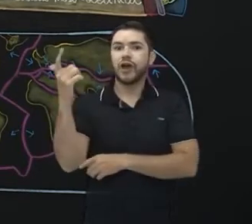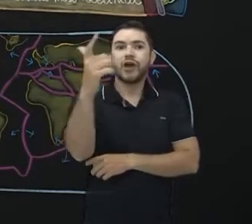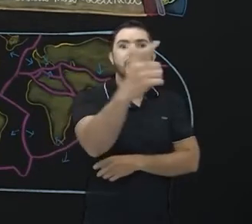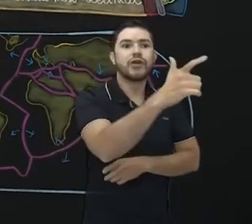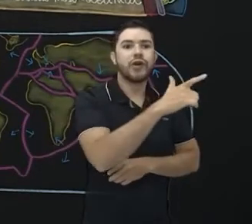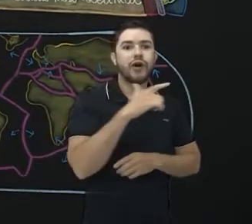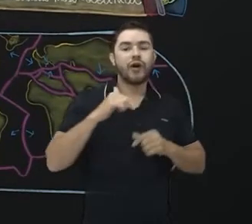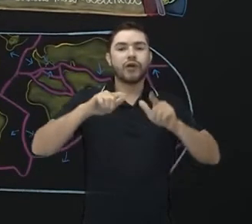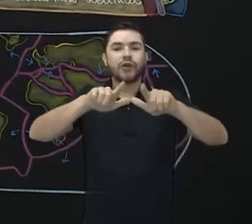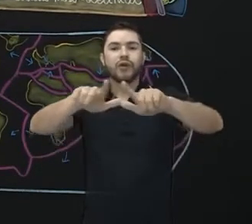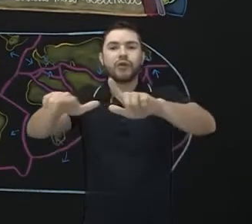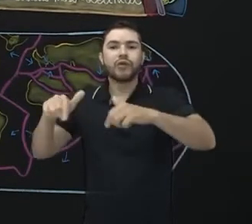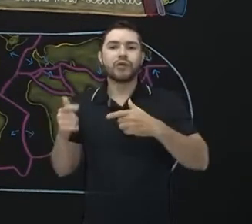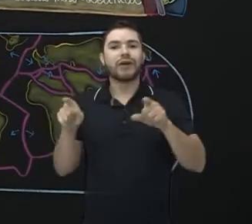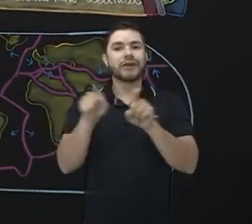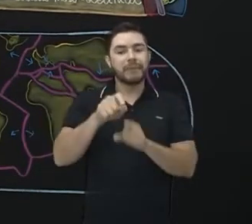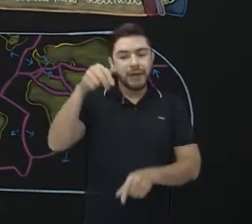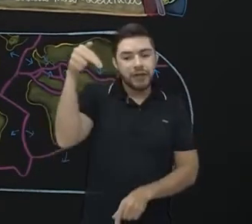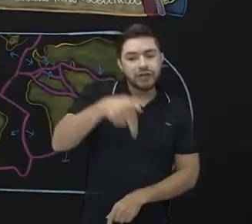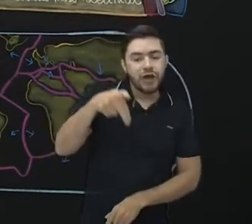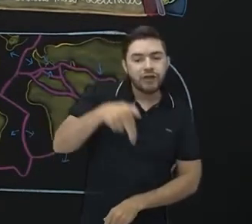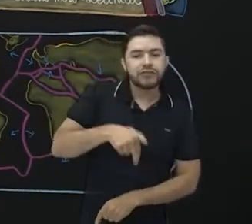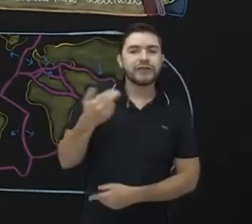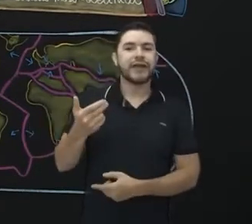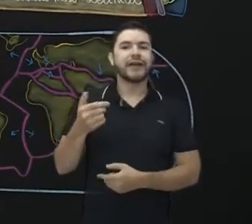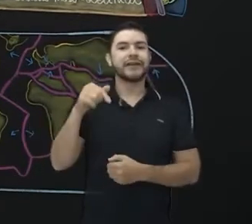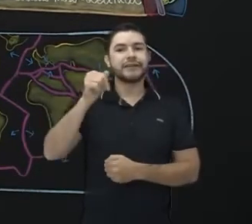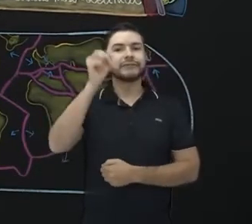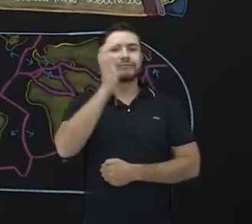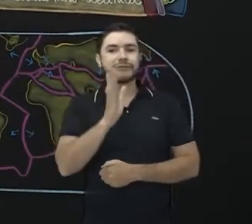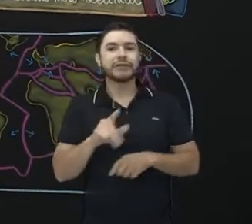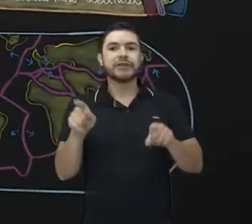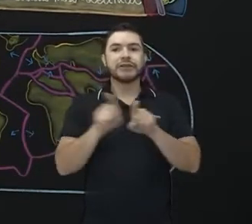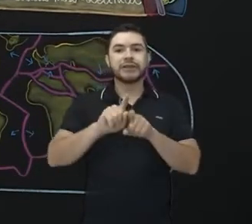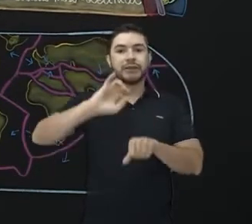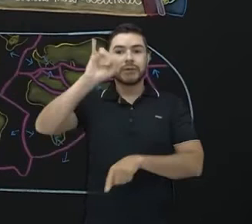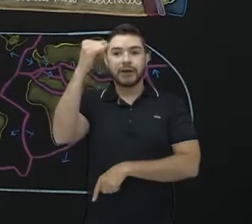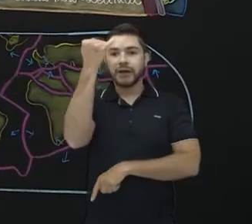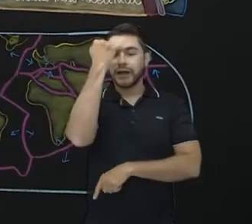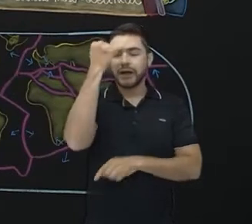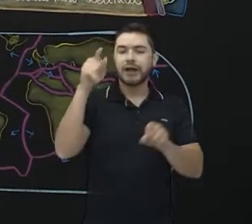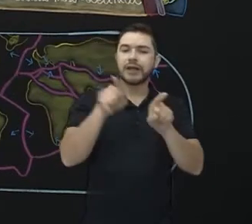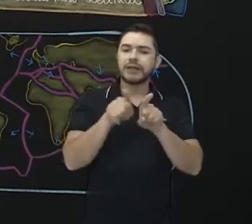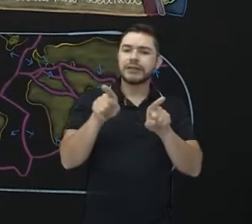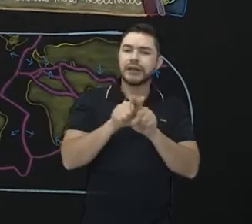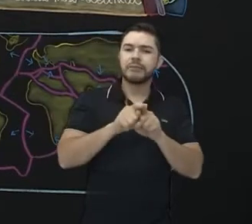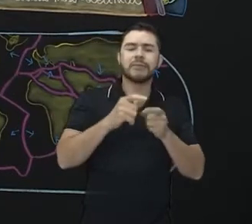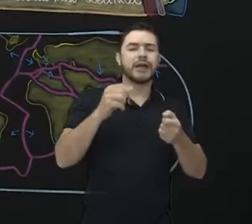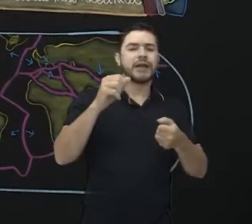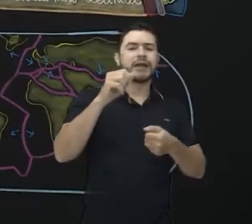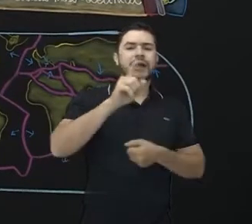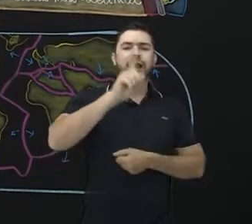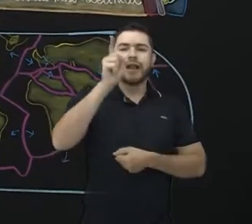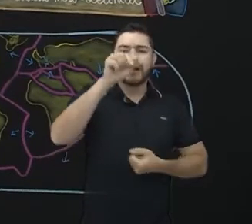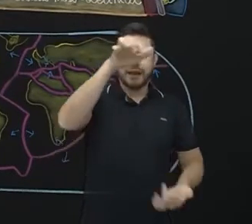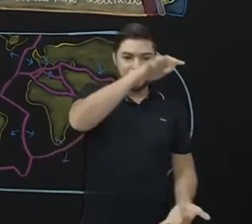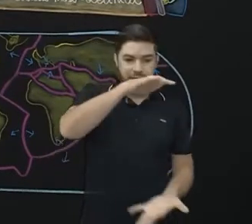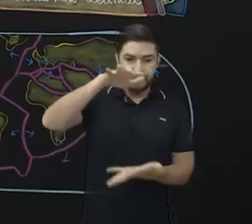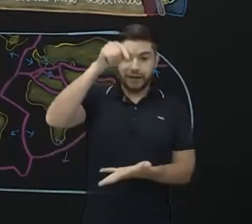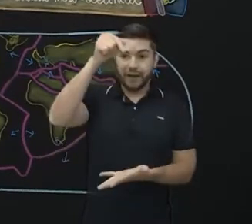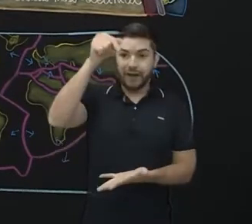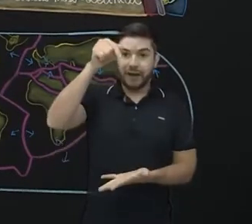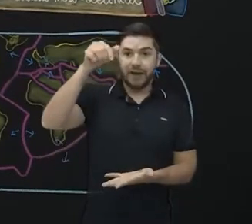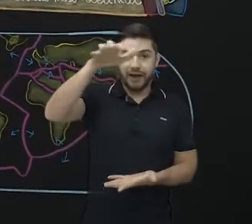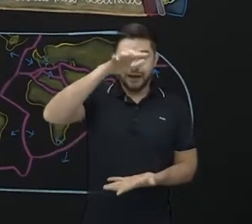Brasileiro, pegando todo o deserto do Saara, na região da Índia, na Antártida, na Oceania, formando uma grande